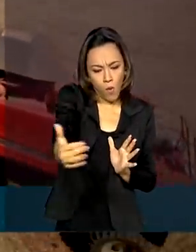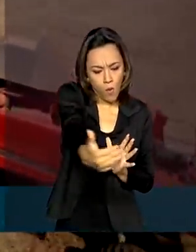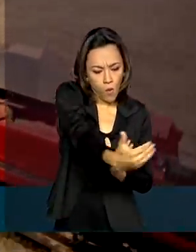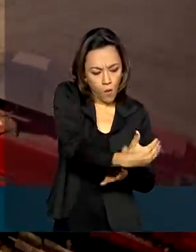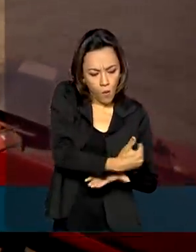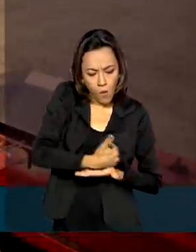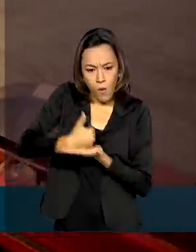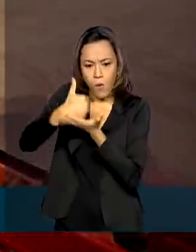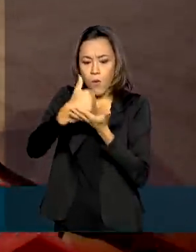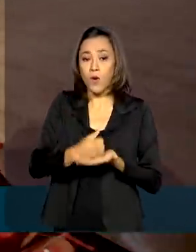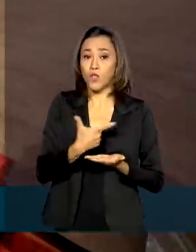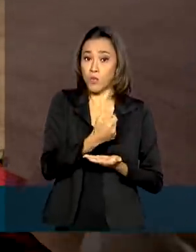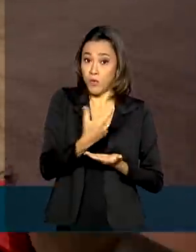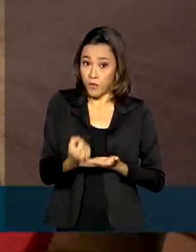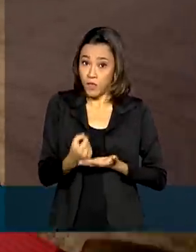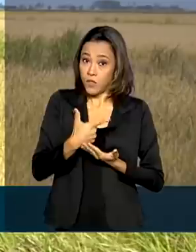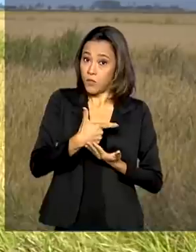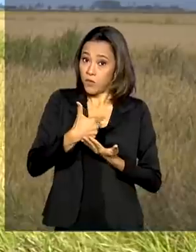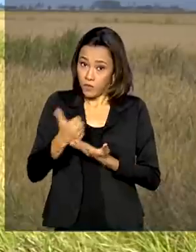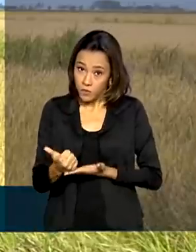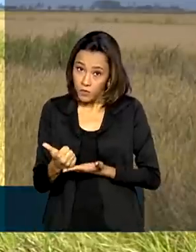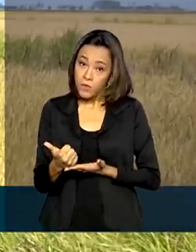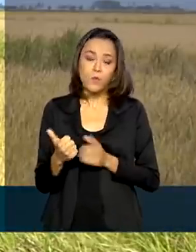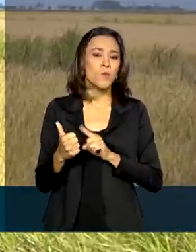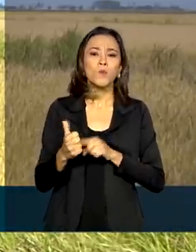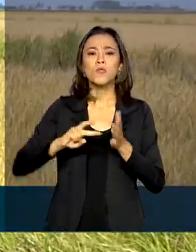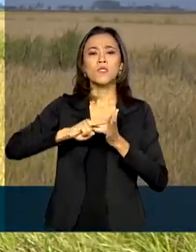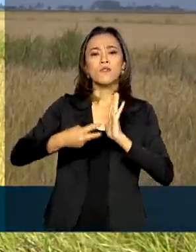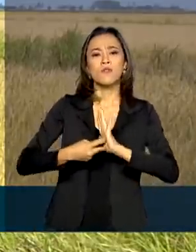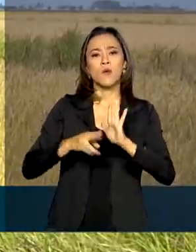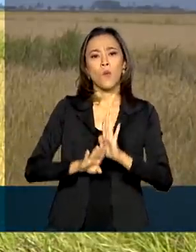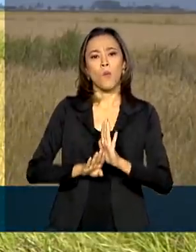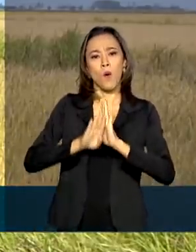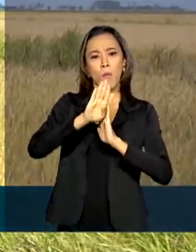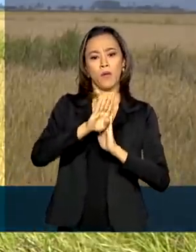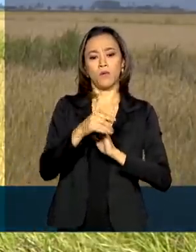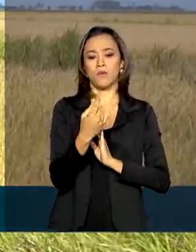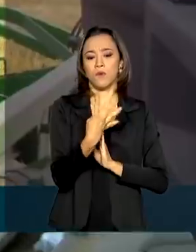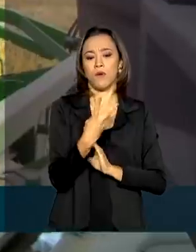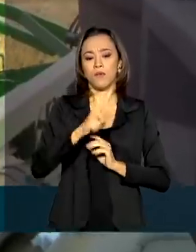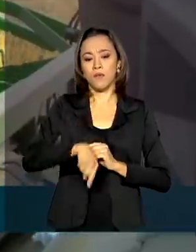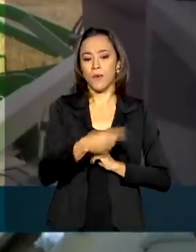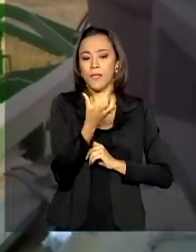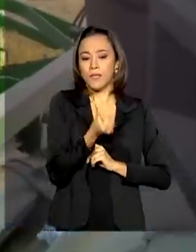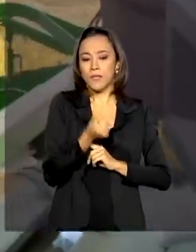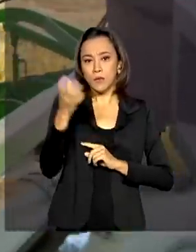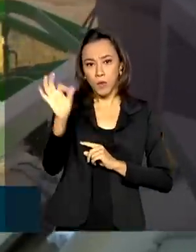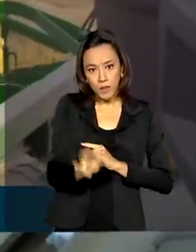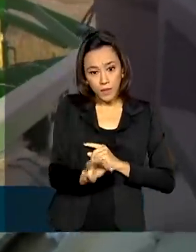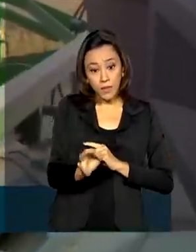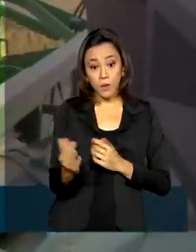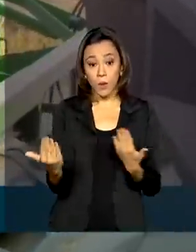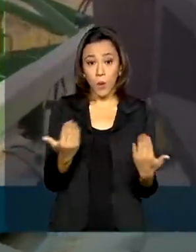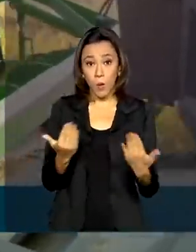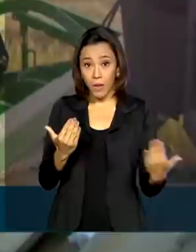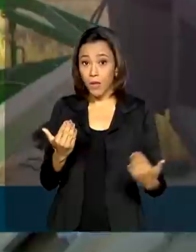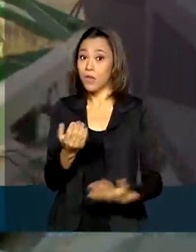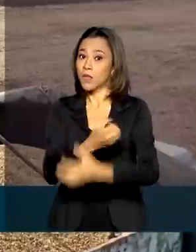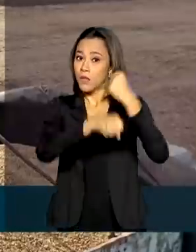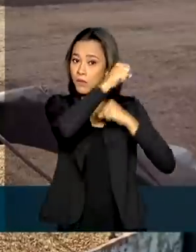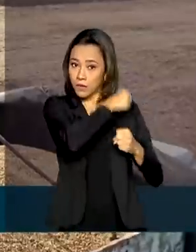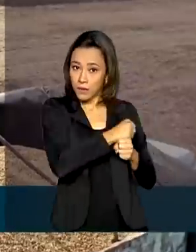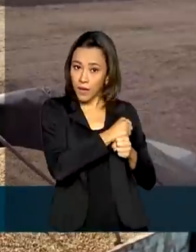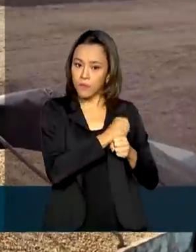de grãos 2020-2021 representa um aumento de 4,6% em relação à safra passada,